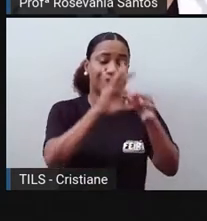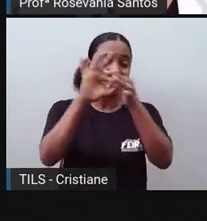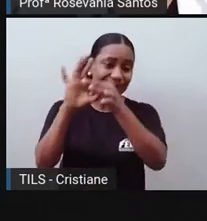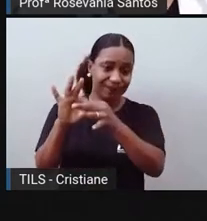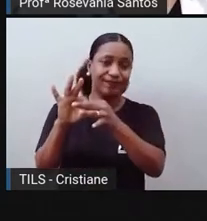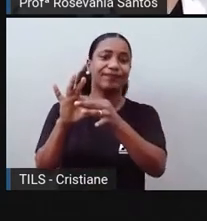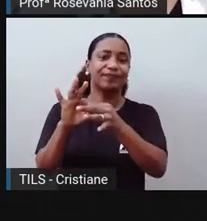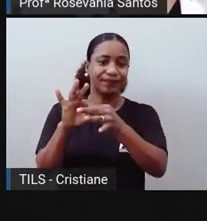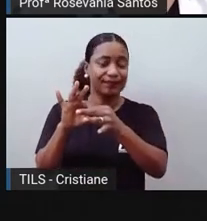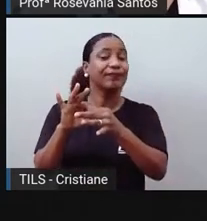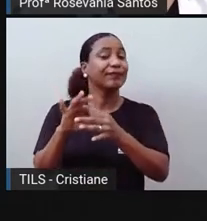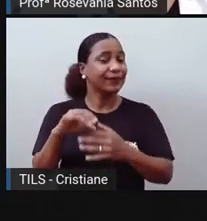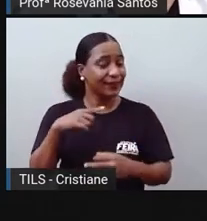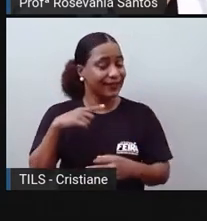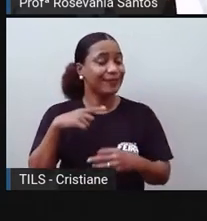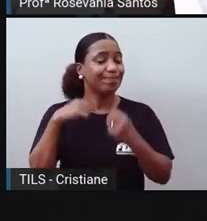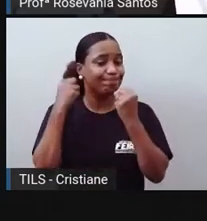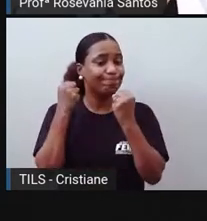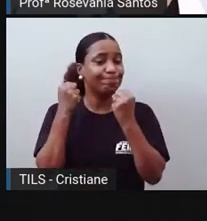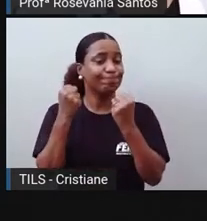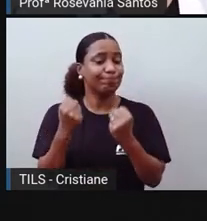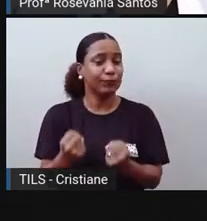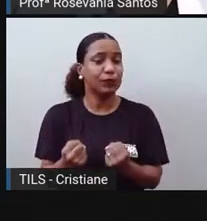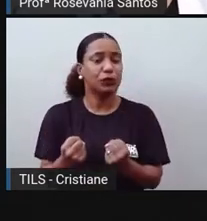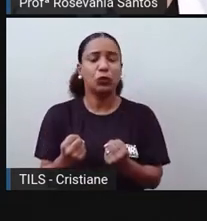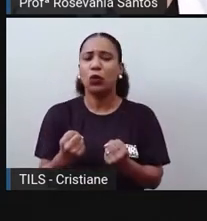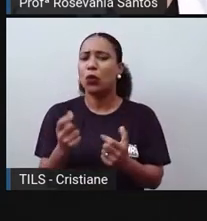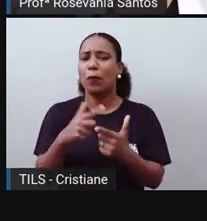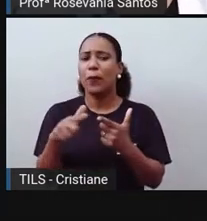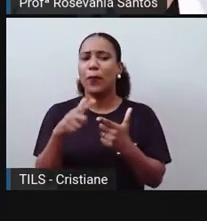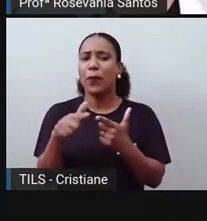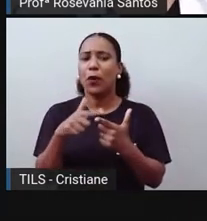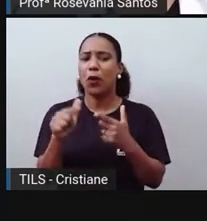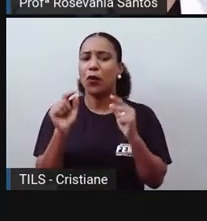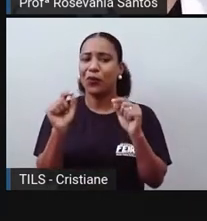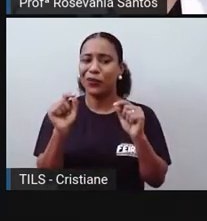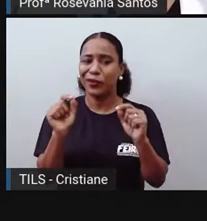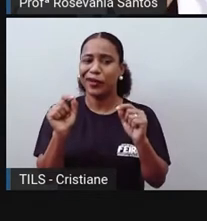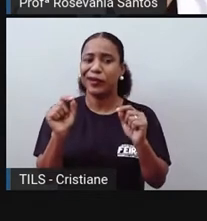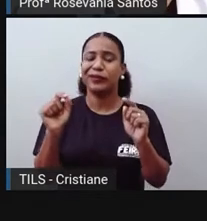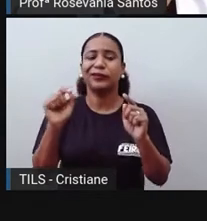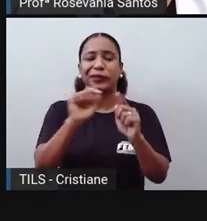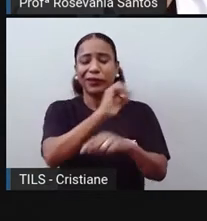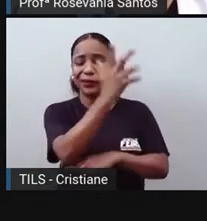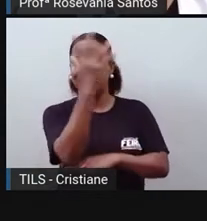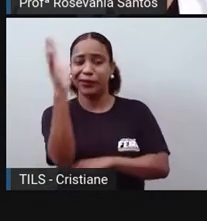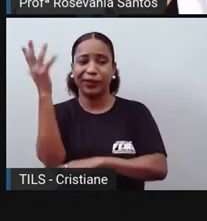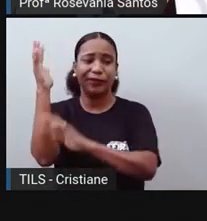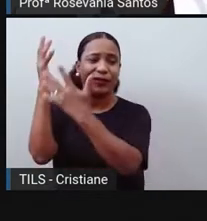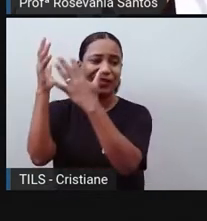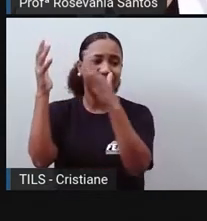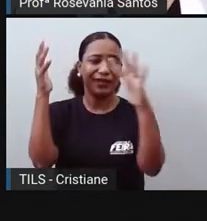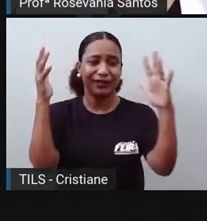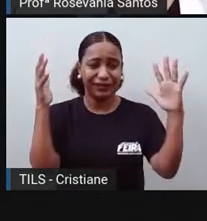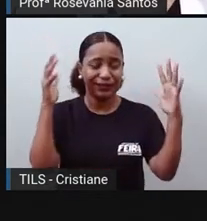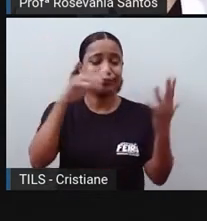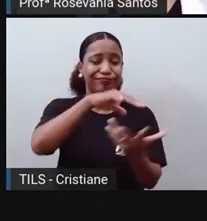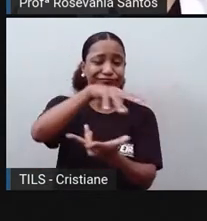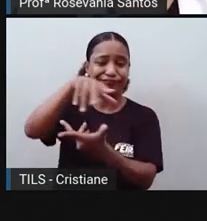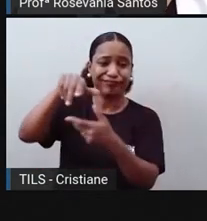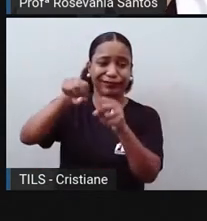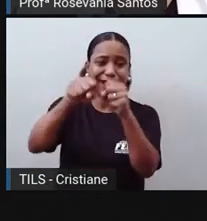peso, vamos dizer assim, né, para o meio ambiente, ela exige muito da sociedade, até aquelas